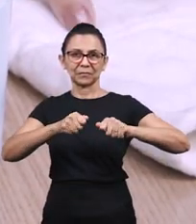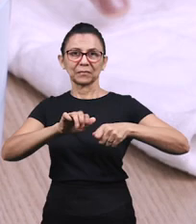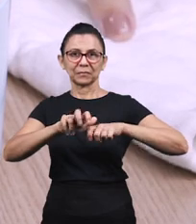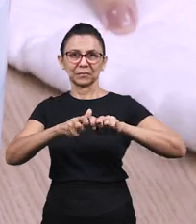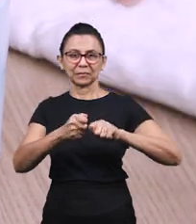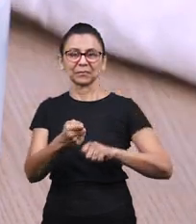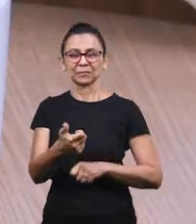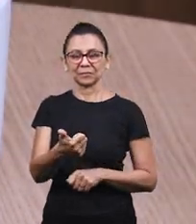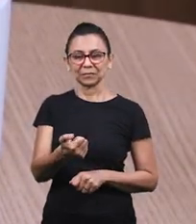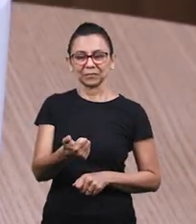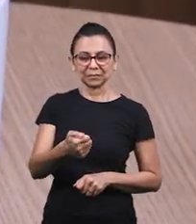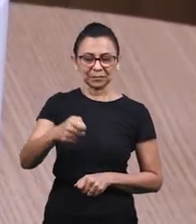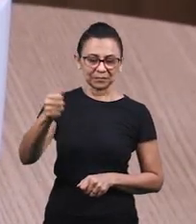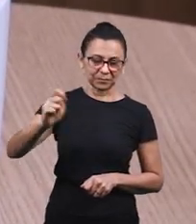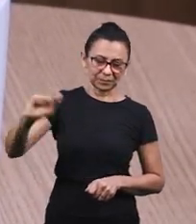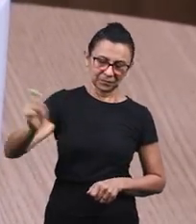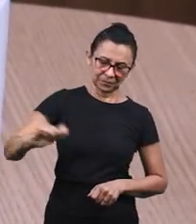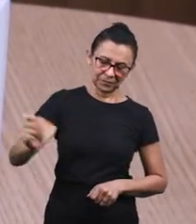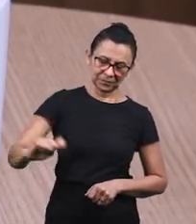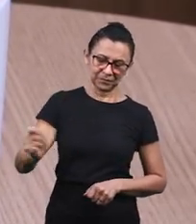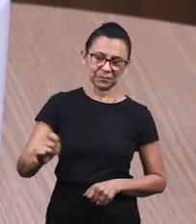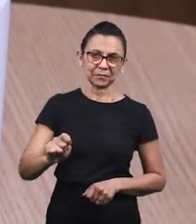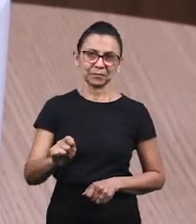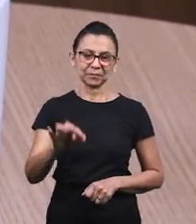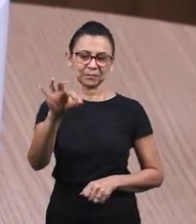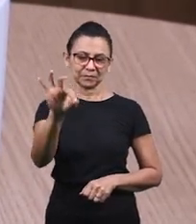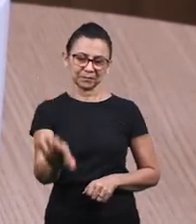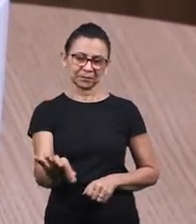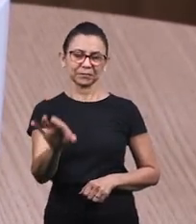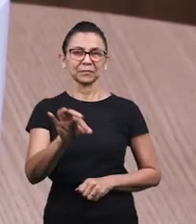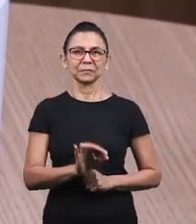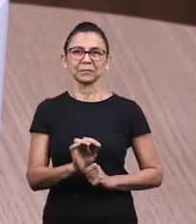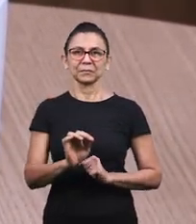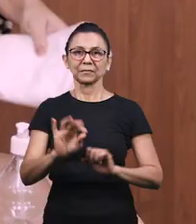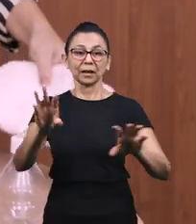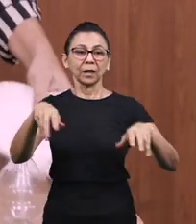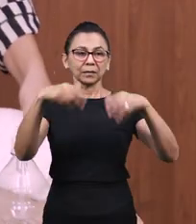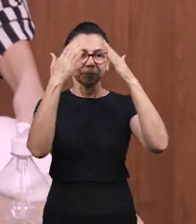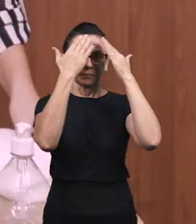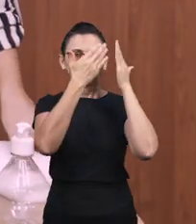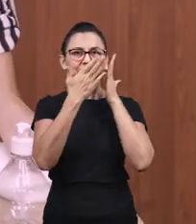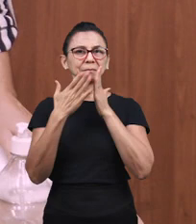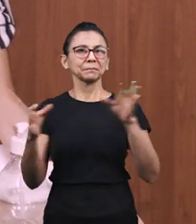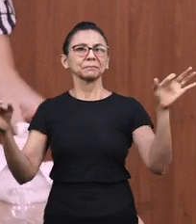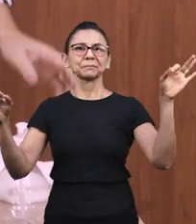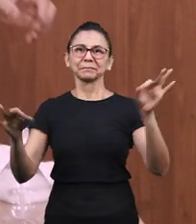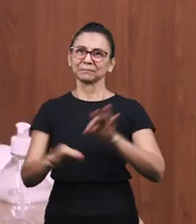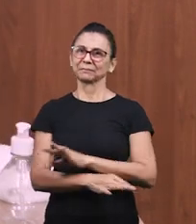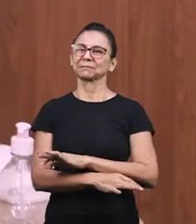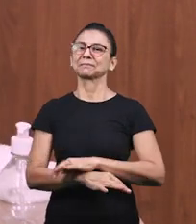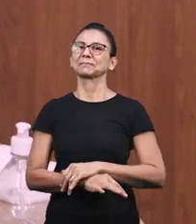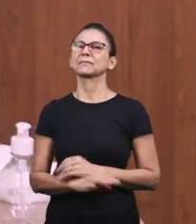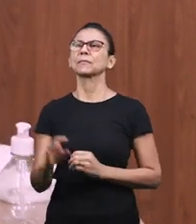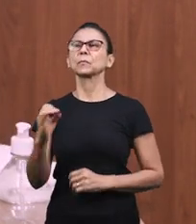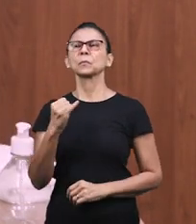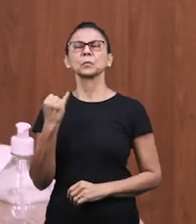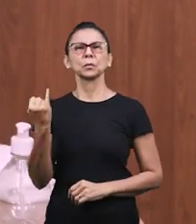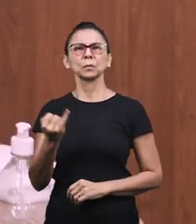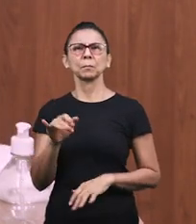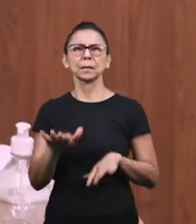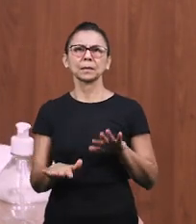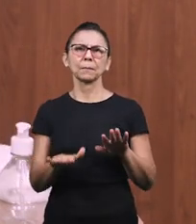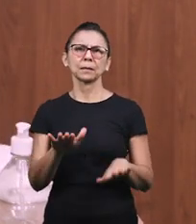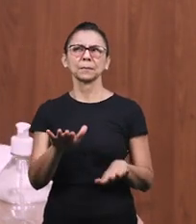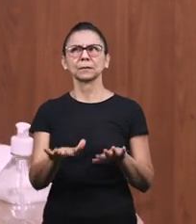E aí, então, secar o rosto. E pronto. É muito importante que esse